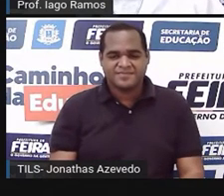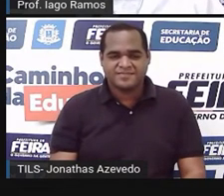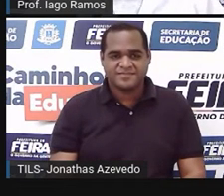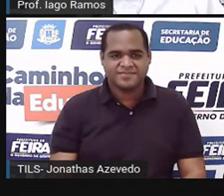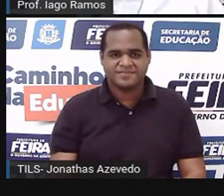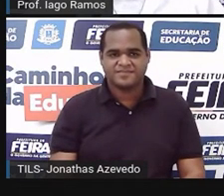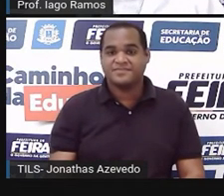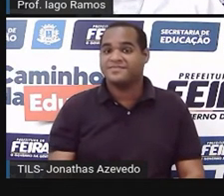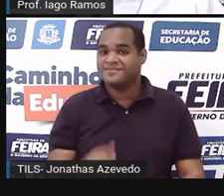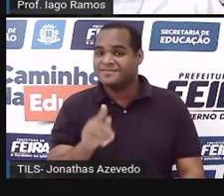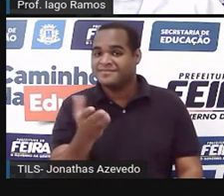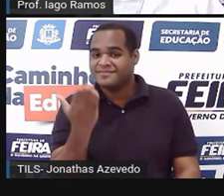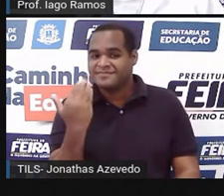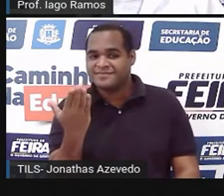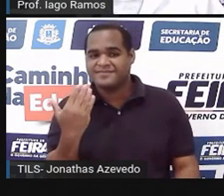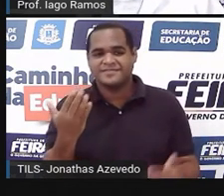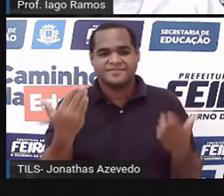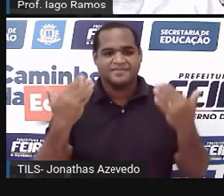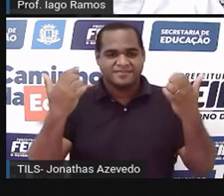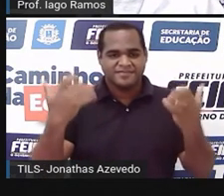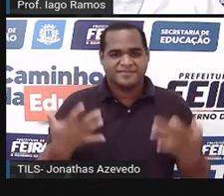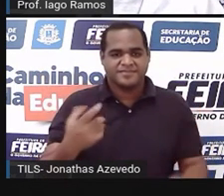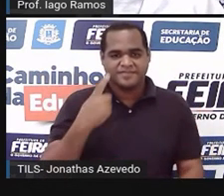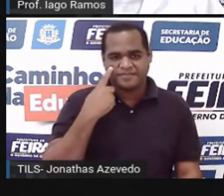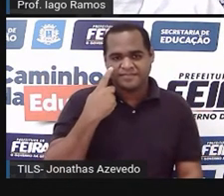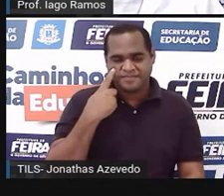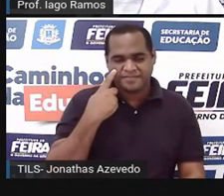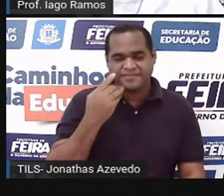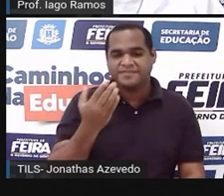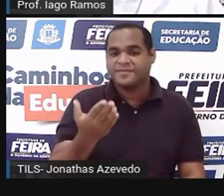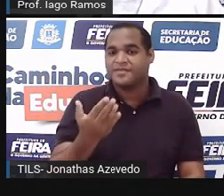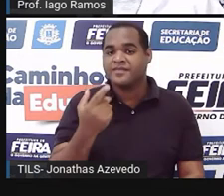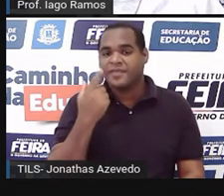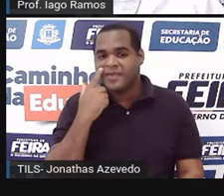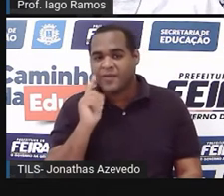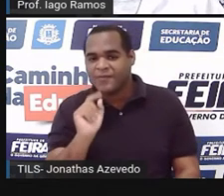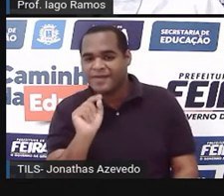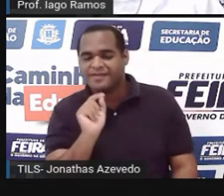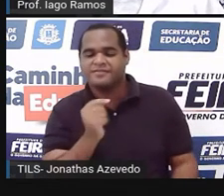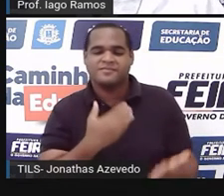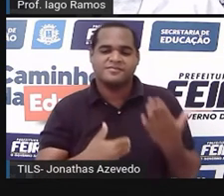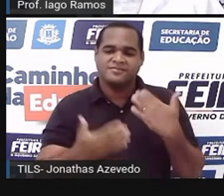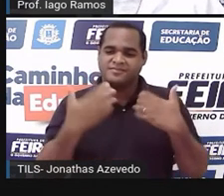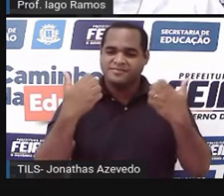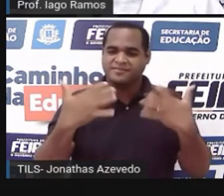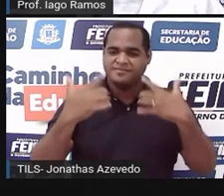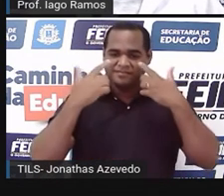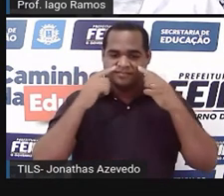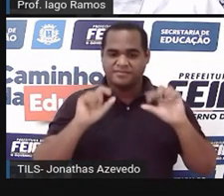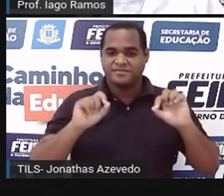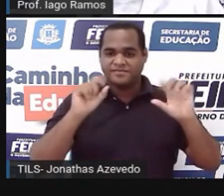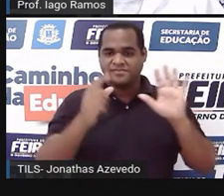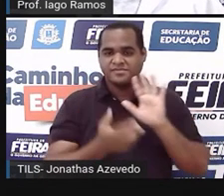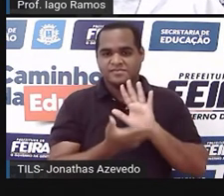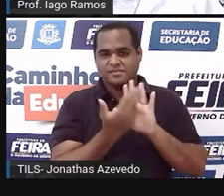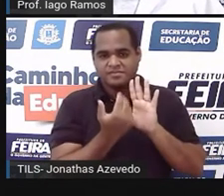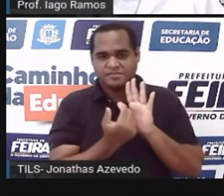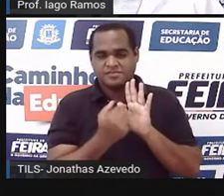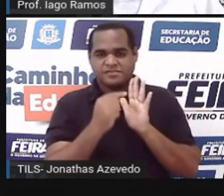Então vamos lá, vamos ver, olha só, vem comigo aqui na tela usando a calculadora,